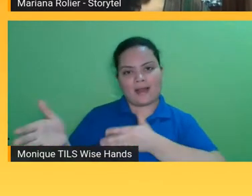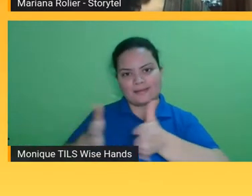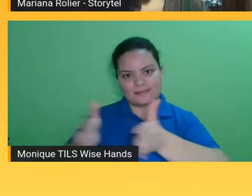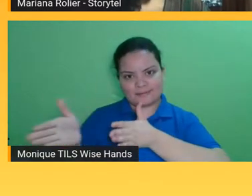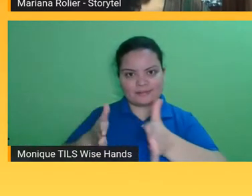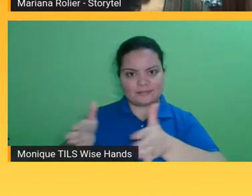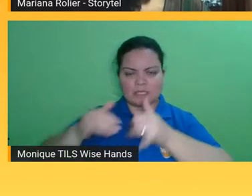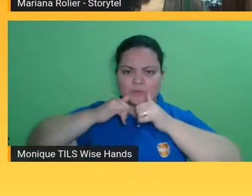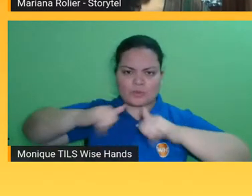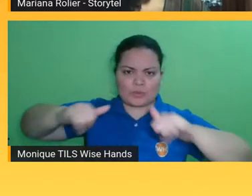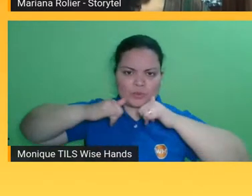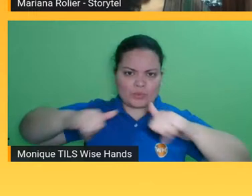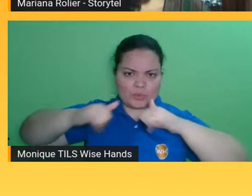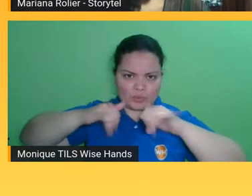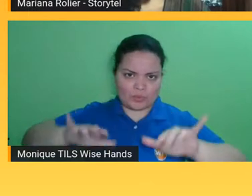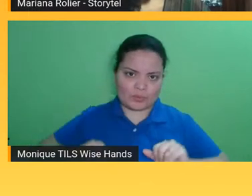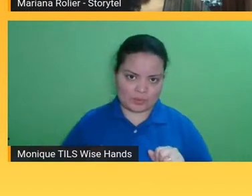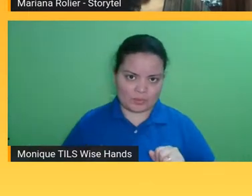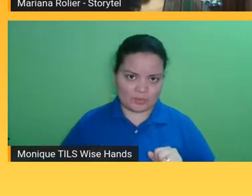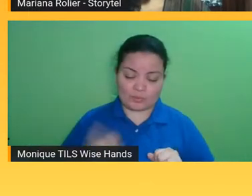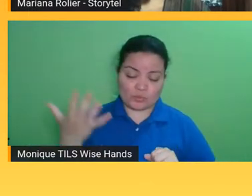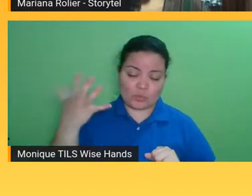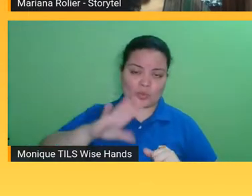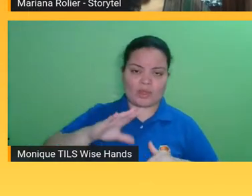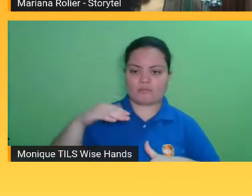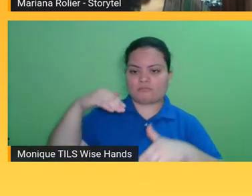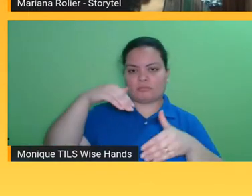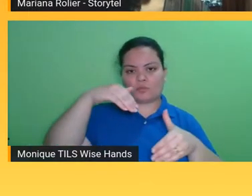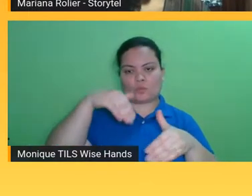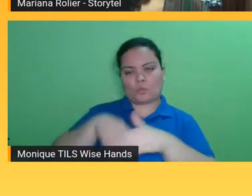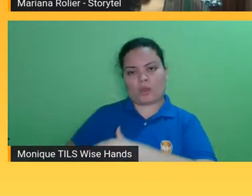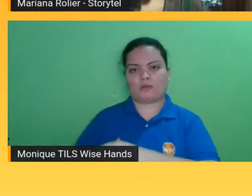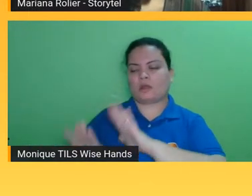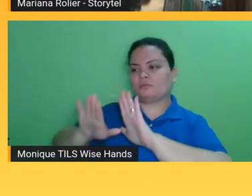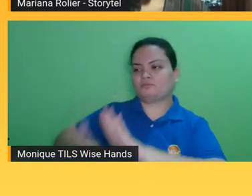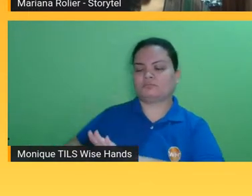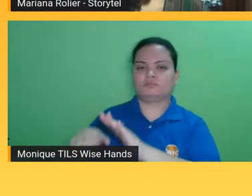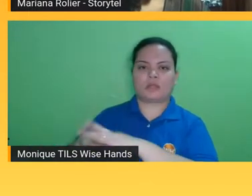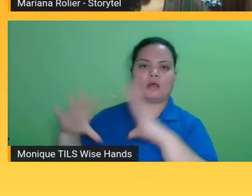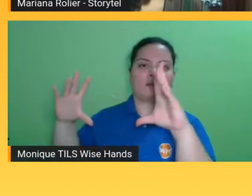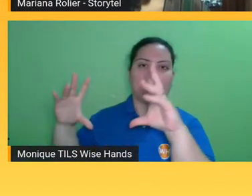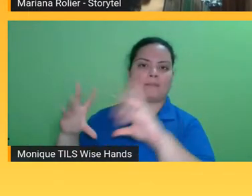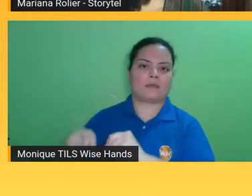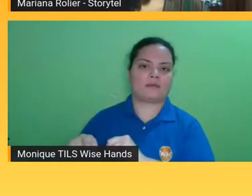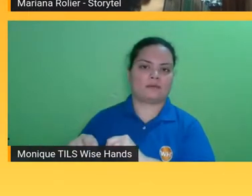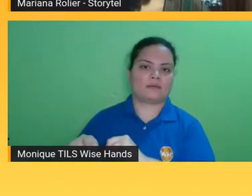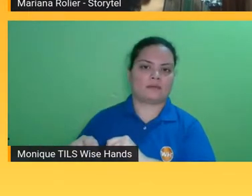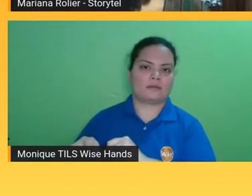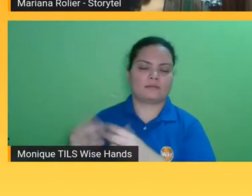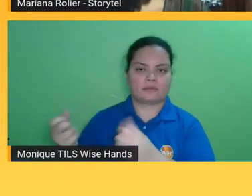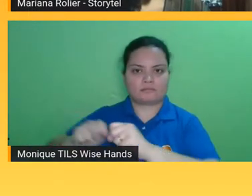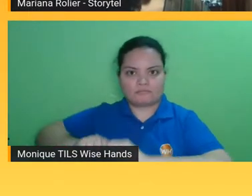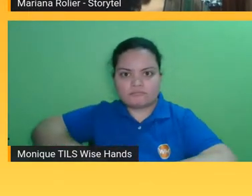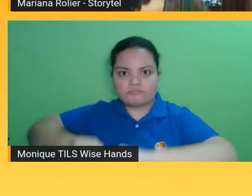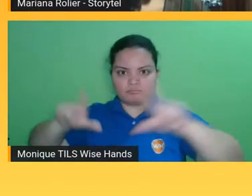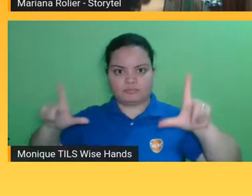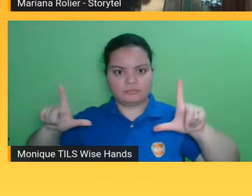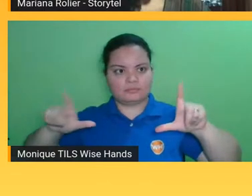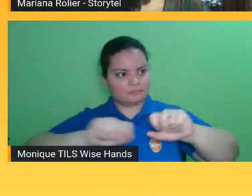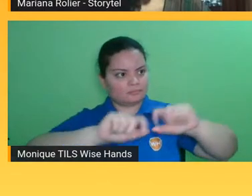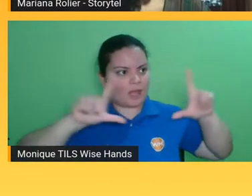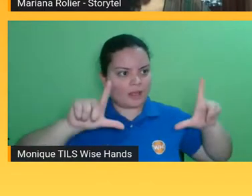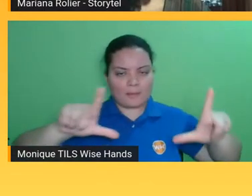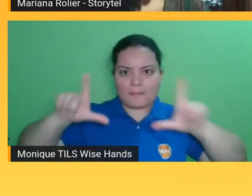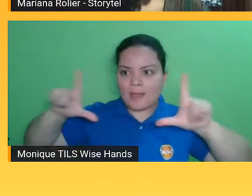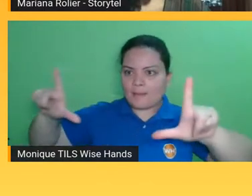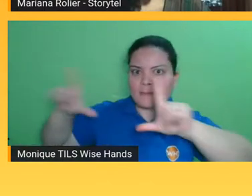da nossa gaveta o que a gente quer é cada vez mais tornar isso na casa de cada um